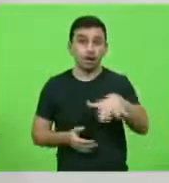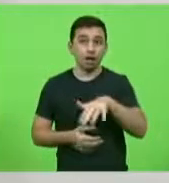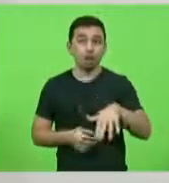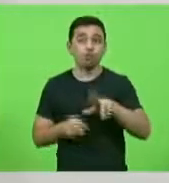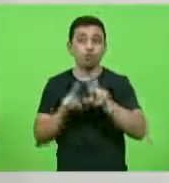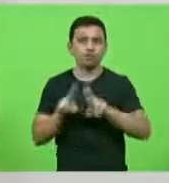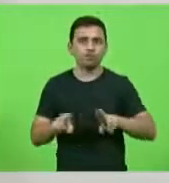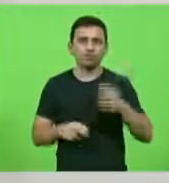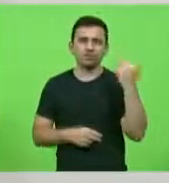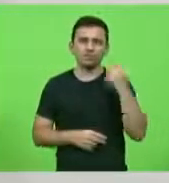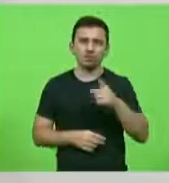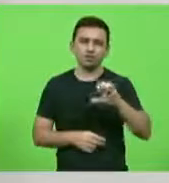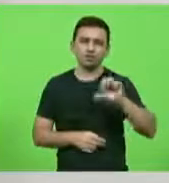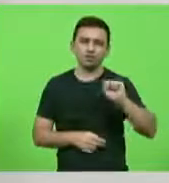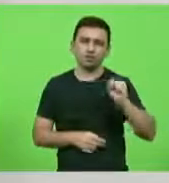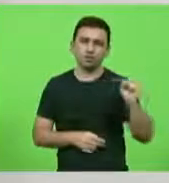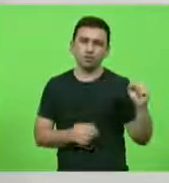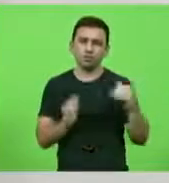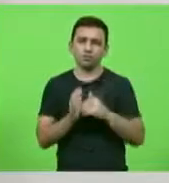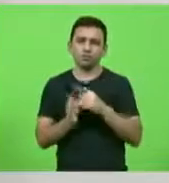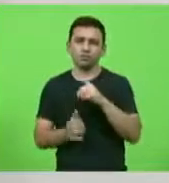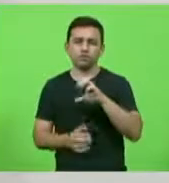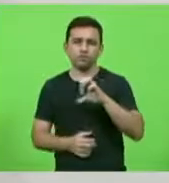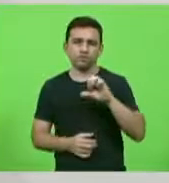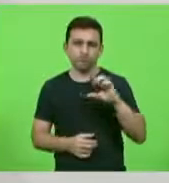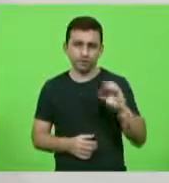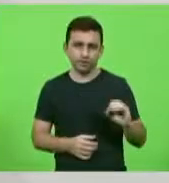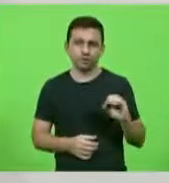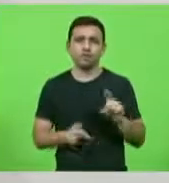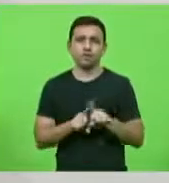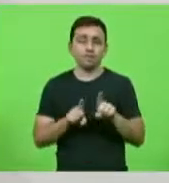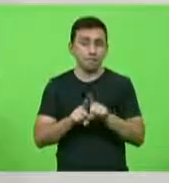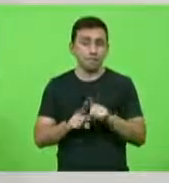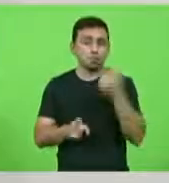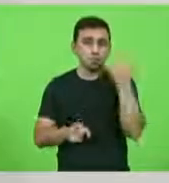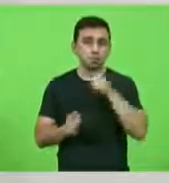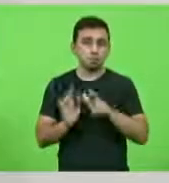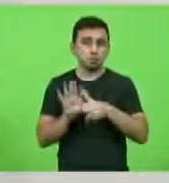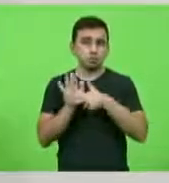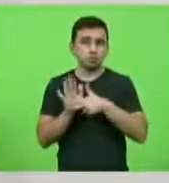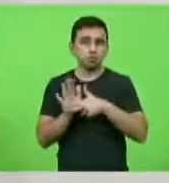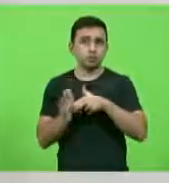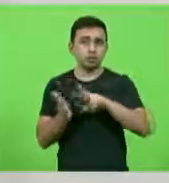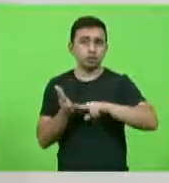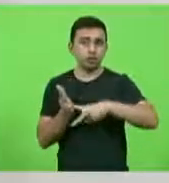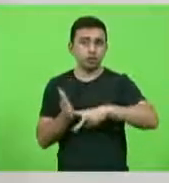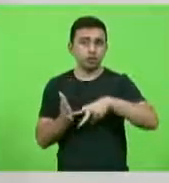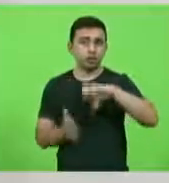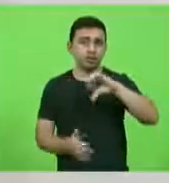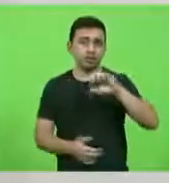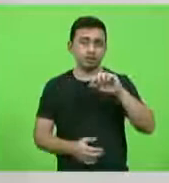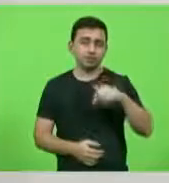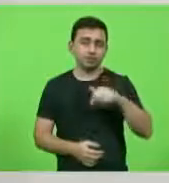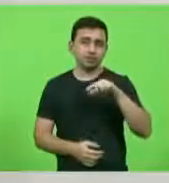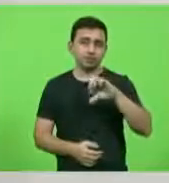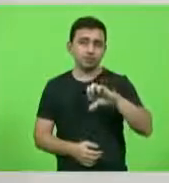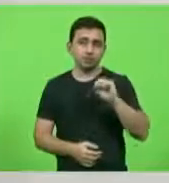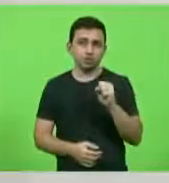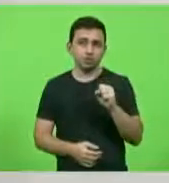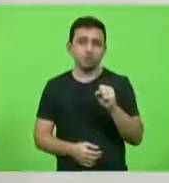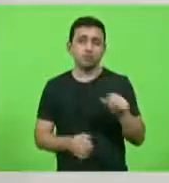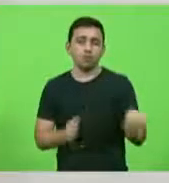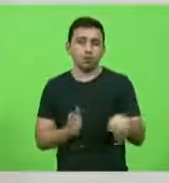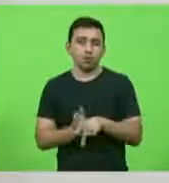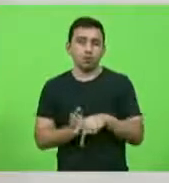entre 88 e 90 e assumiu a presidência do sindicato em 97 e 98. pertenceu ao Partido